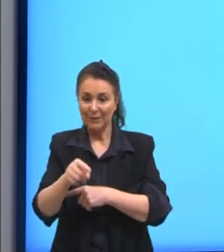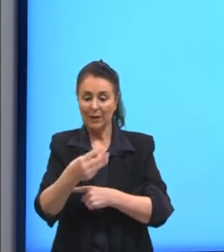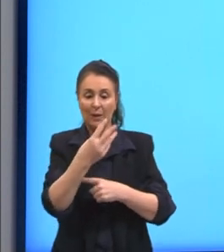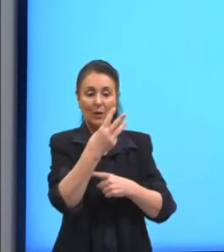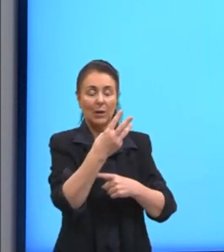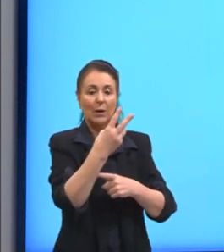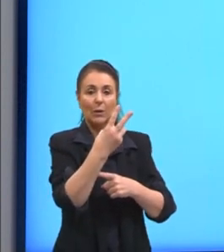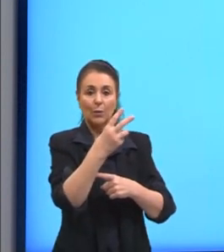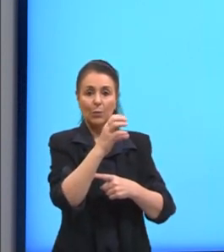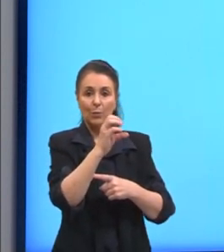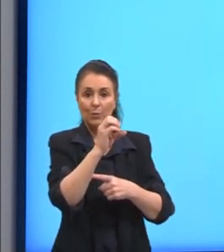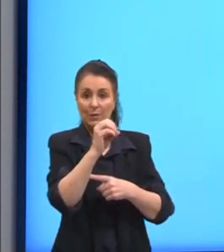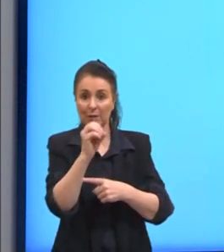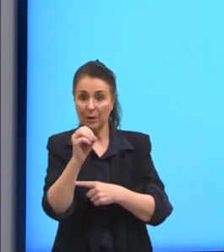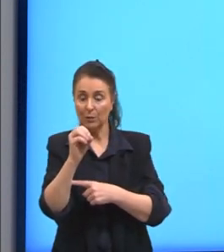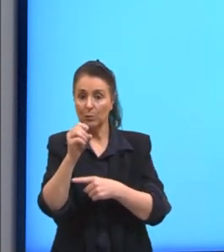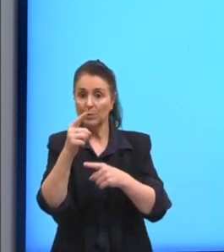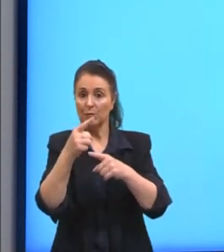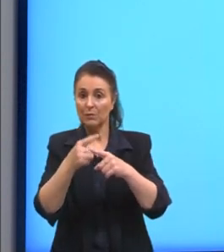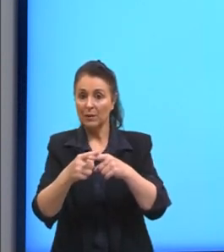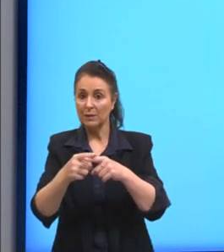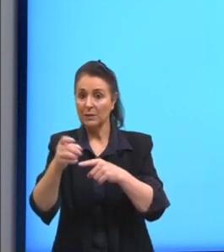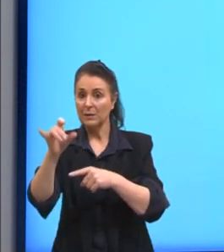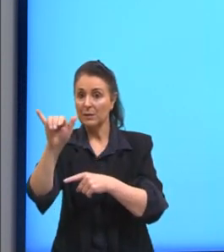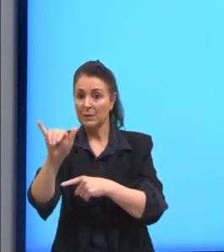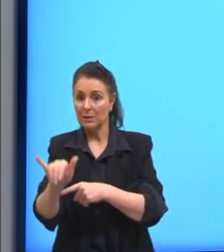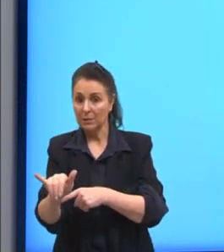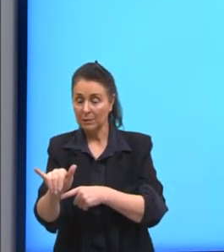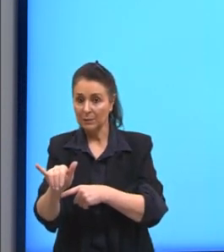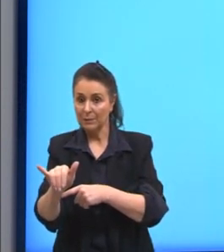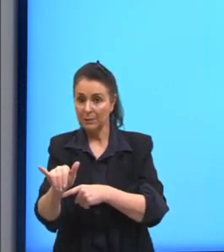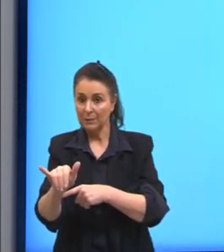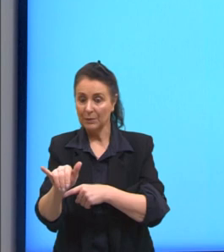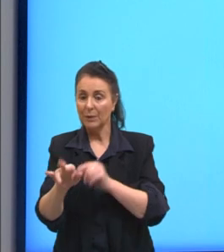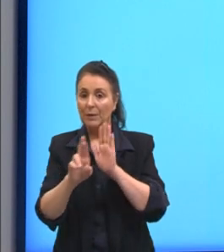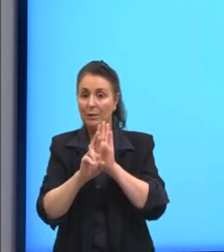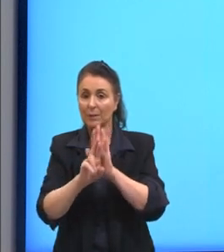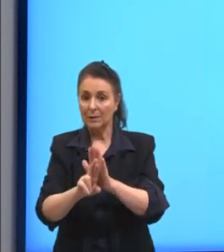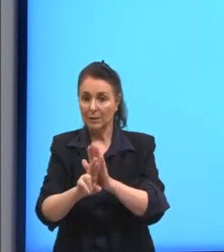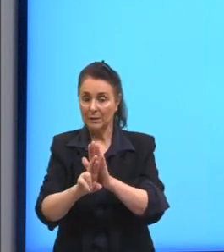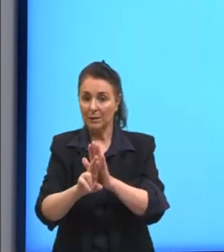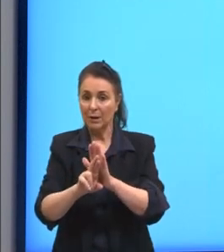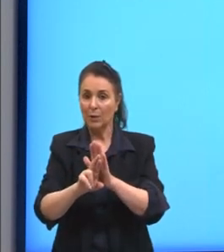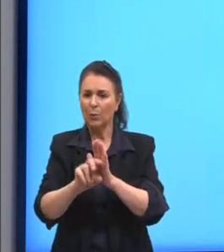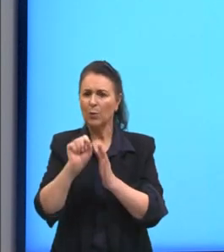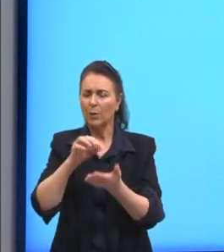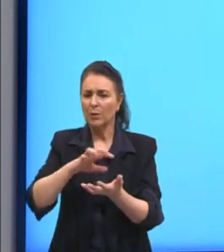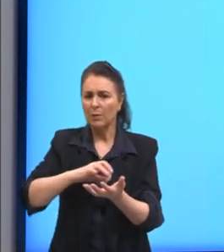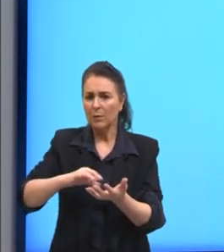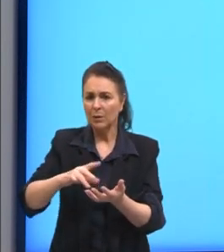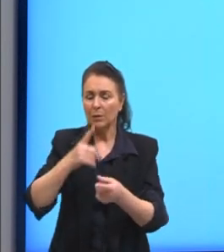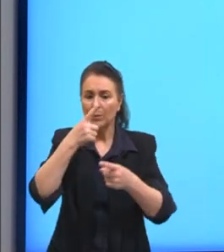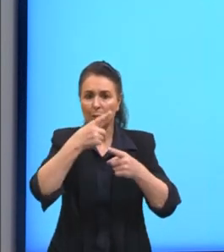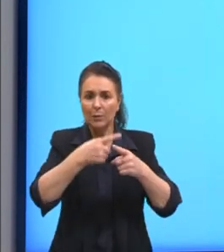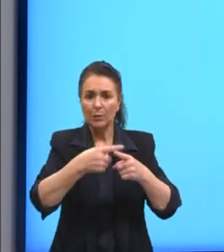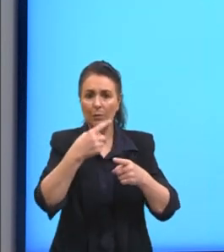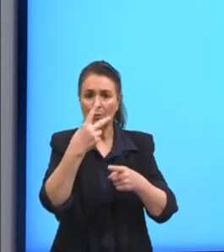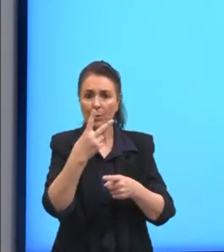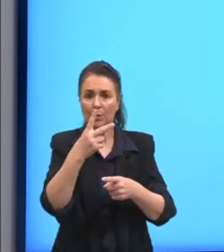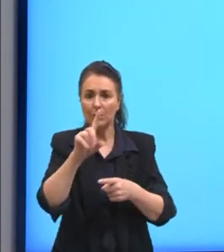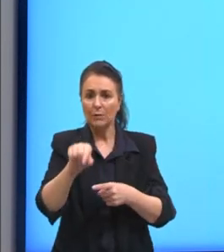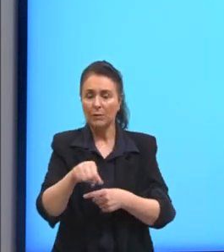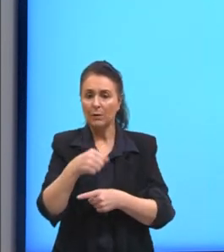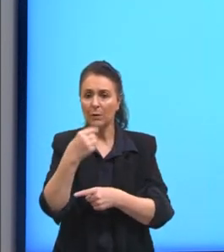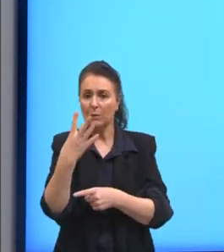Y, aqui eu representei por Y, o resultado que vamos calcular, e aqui multiplicando 2,4